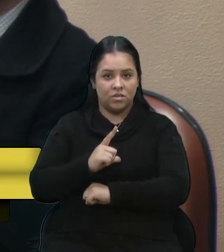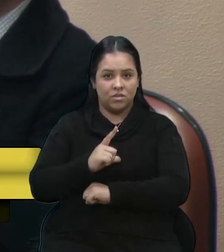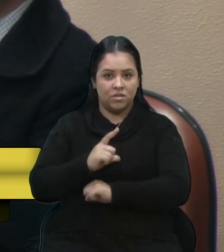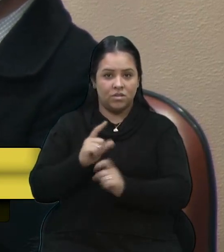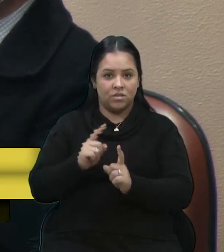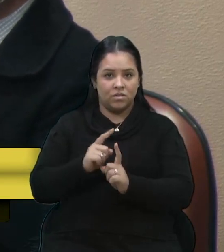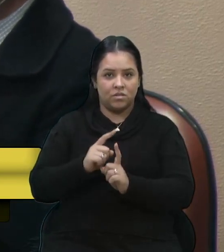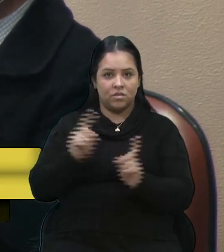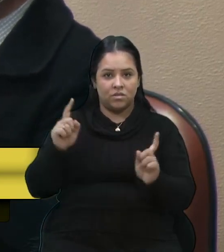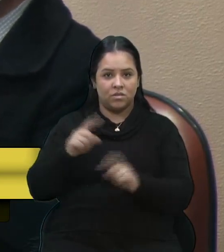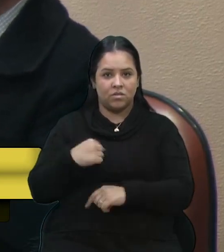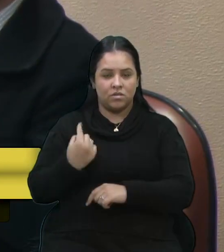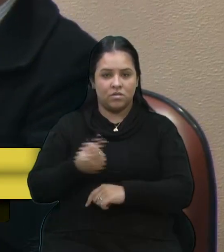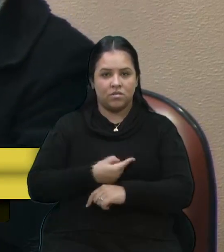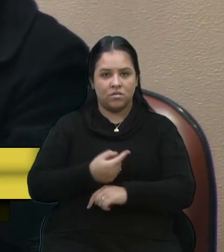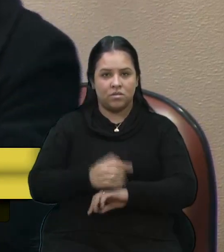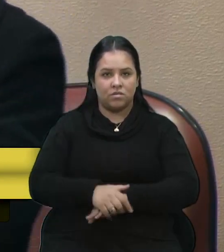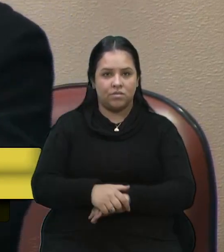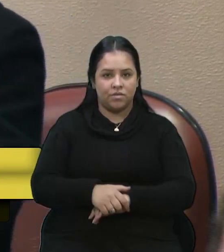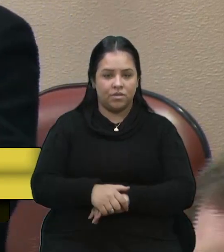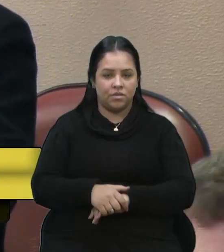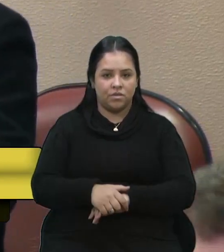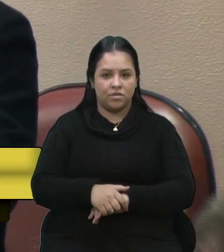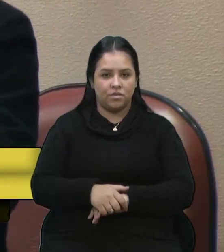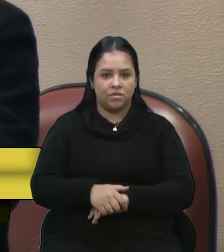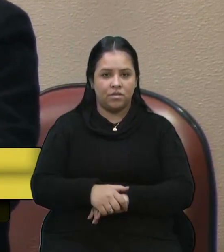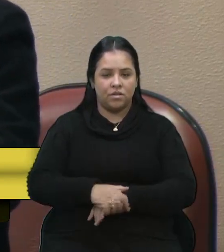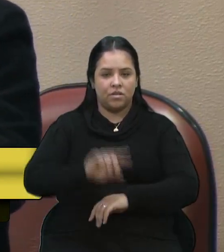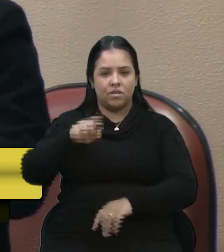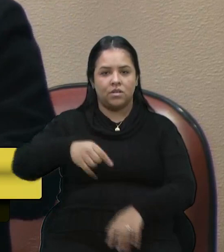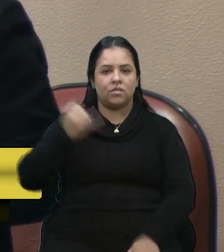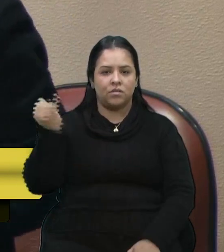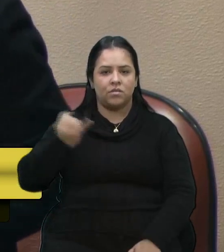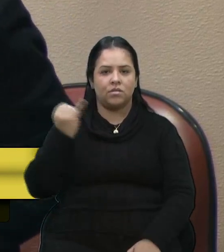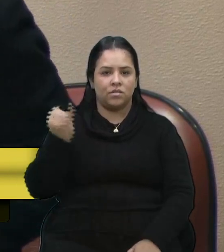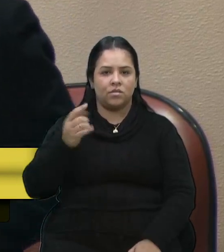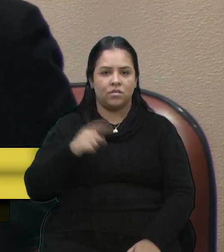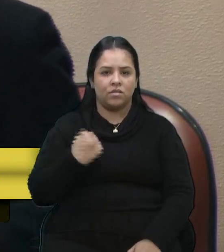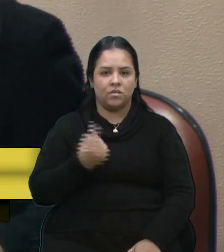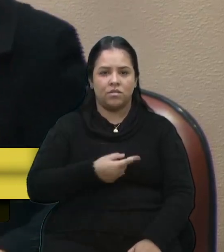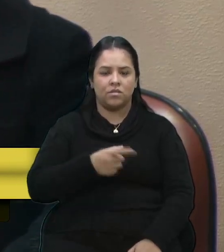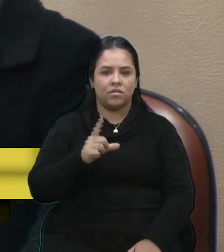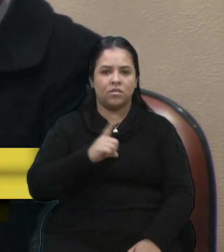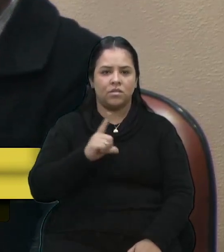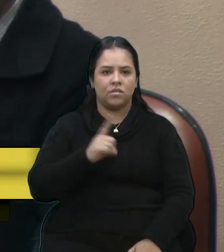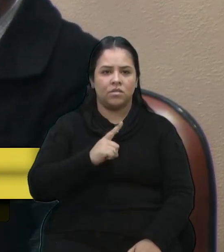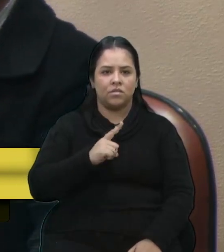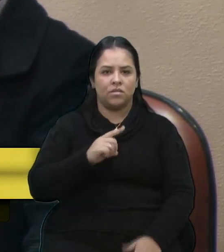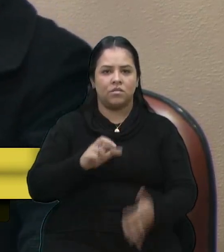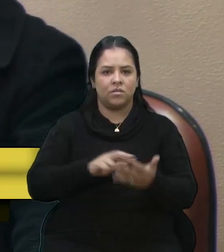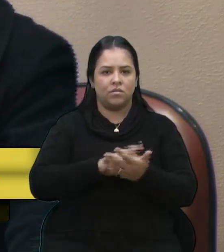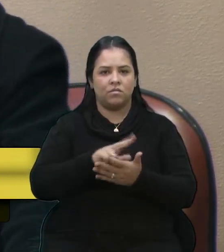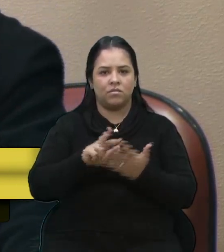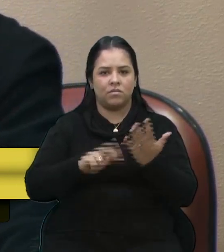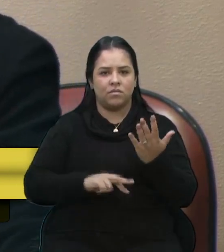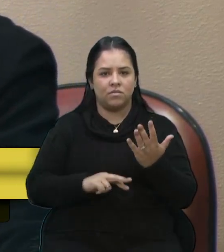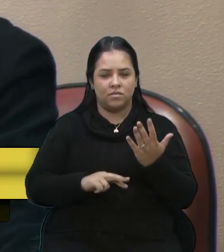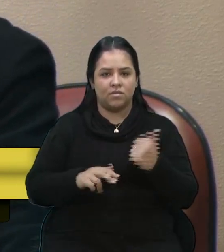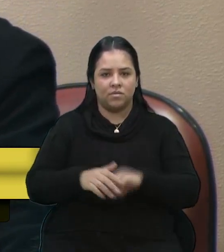sabemos o quanto é macro, é importante buscarmos outros tipos de